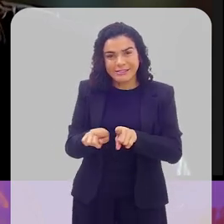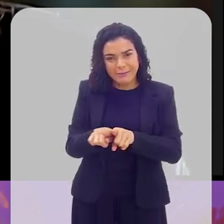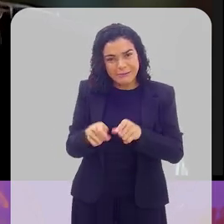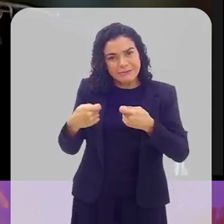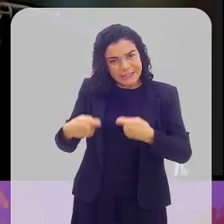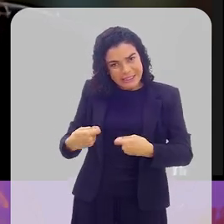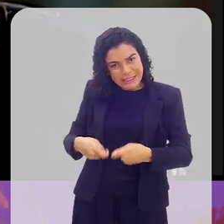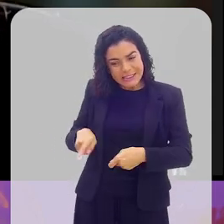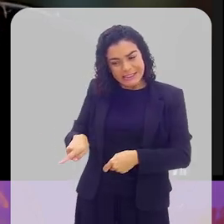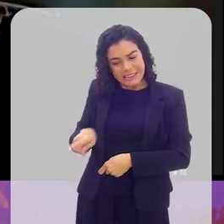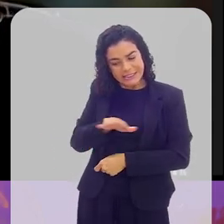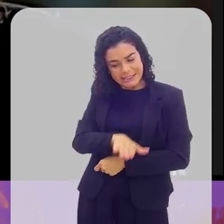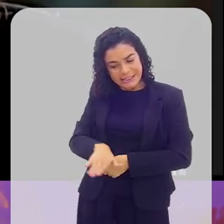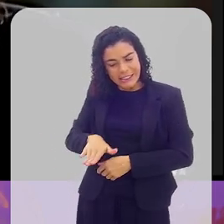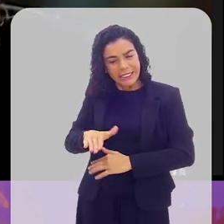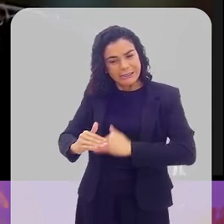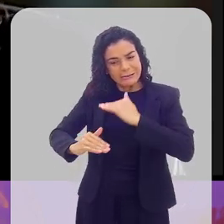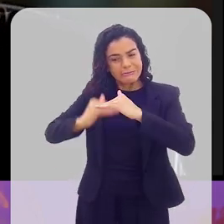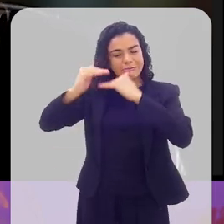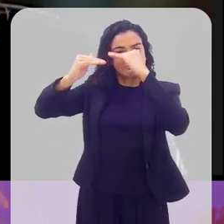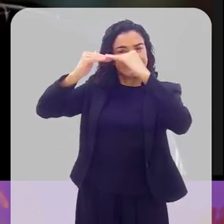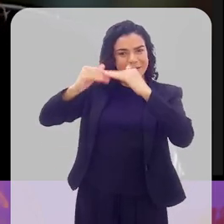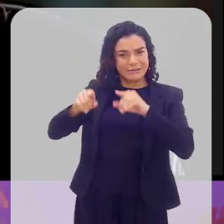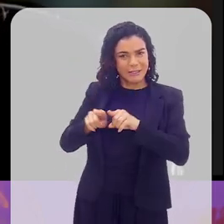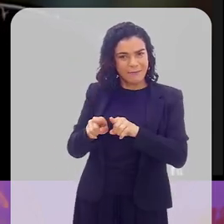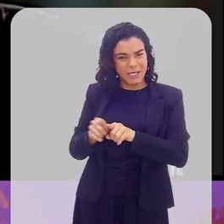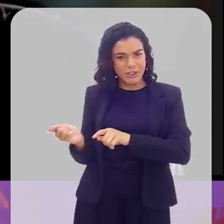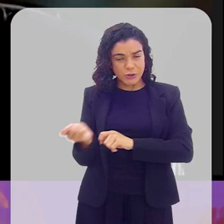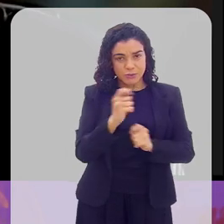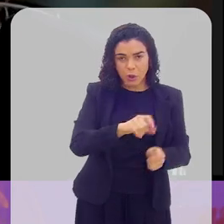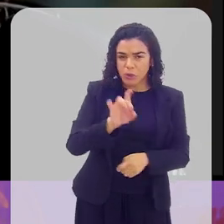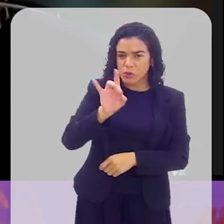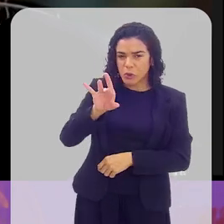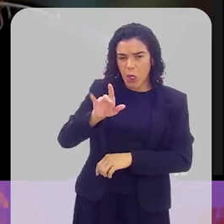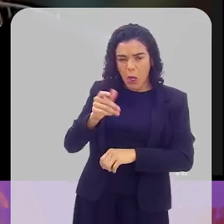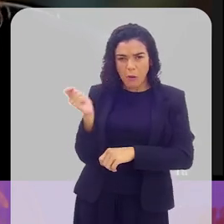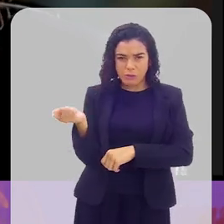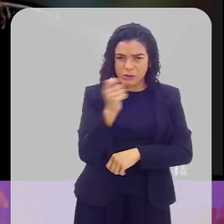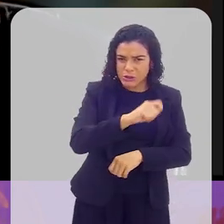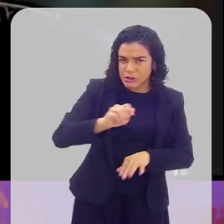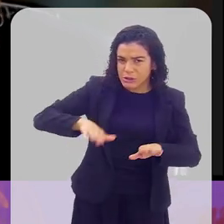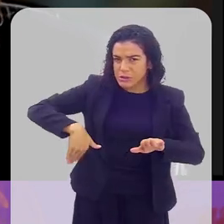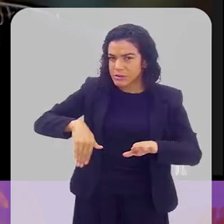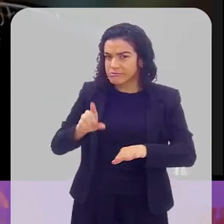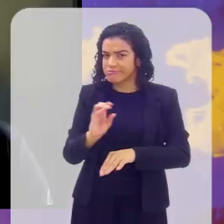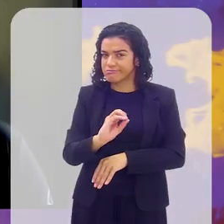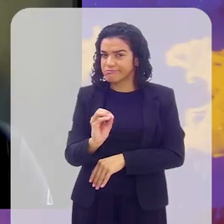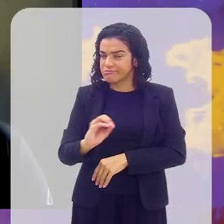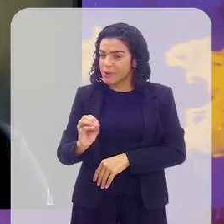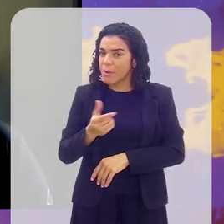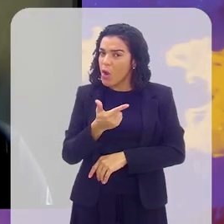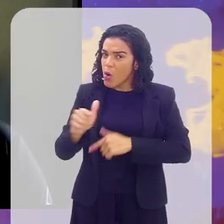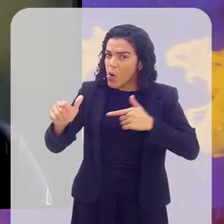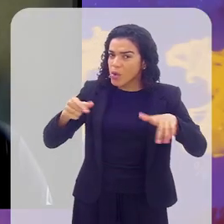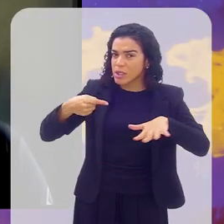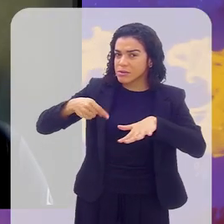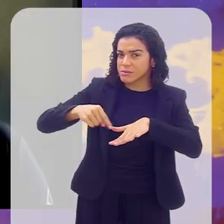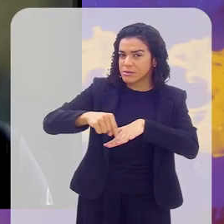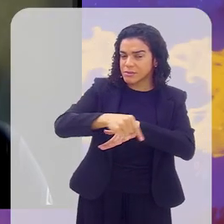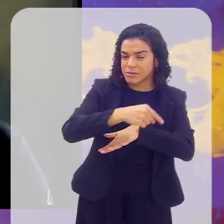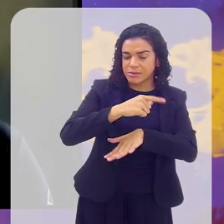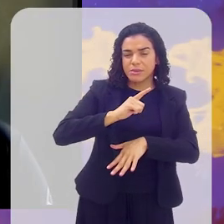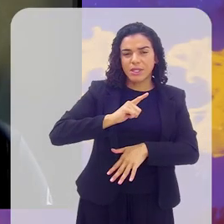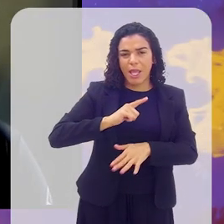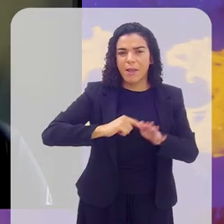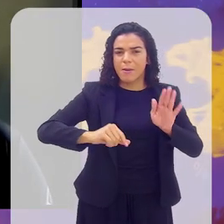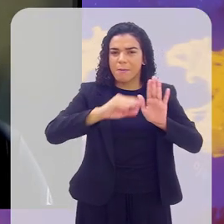atletas. As crianças têm que praticar. As crianças têm que dar continuidade, não só o bit-tênis, a qualquer outro esporte. Então, realmente, é